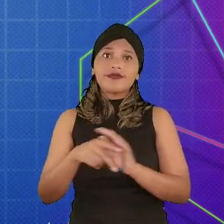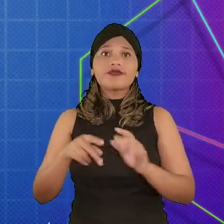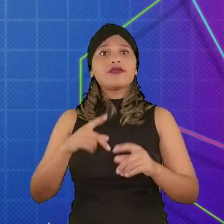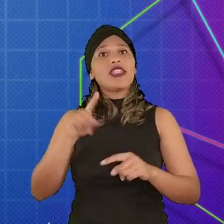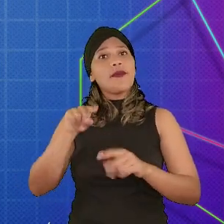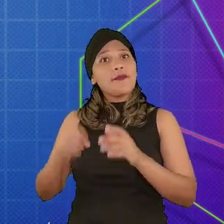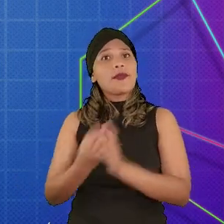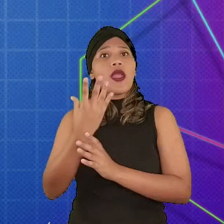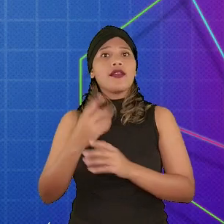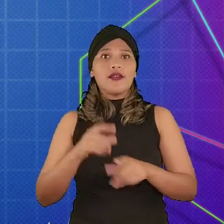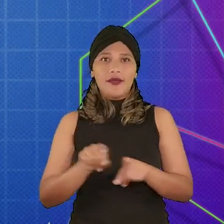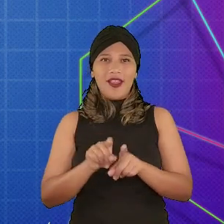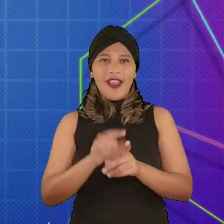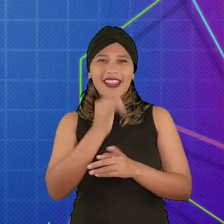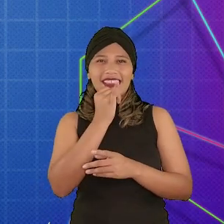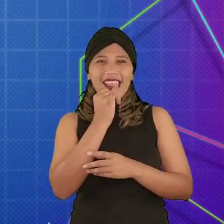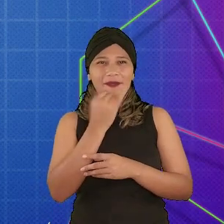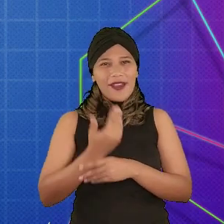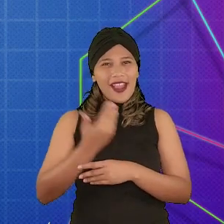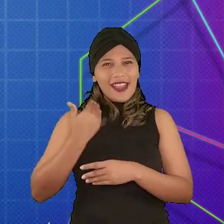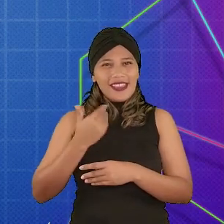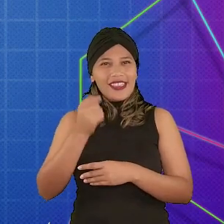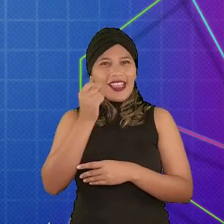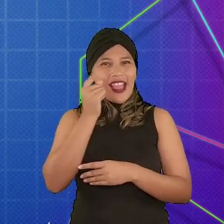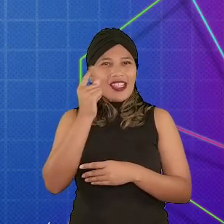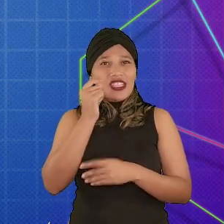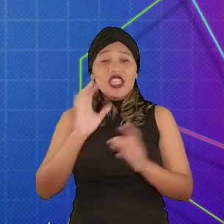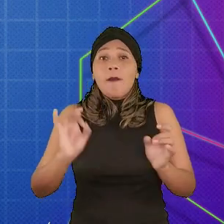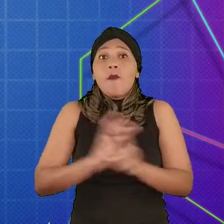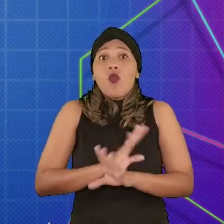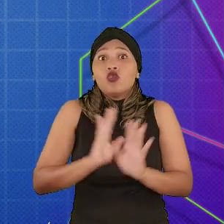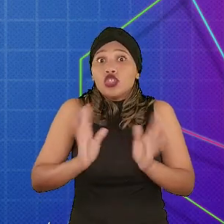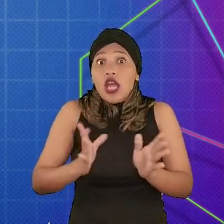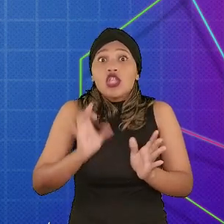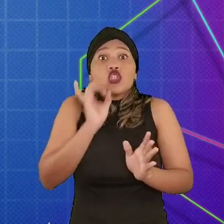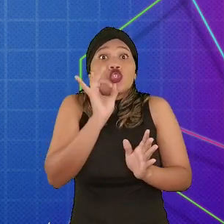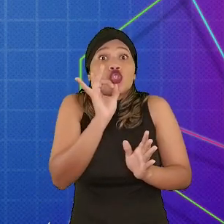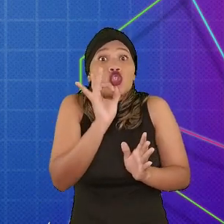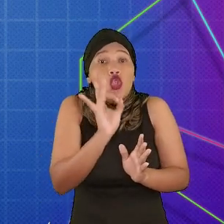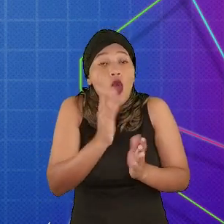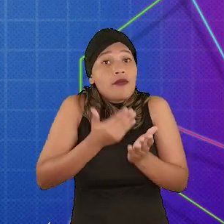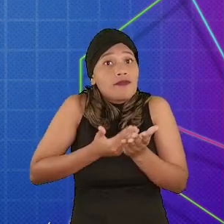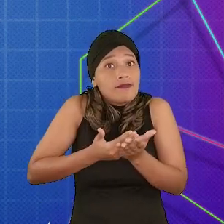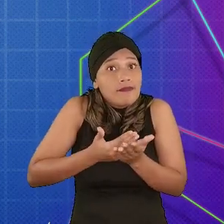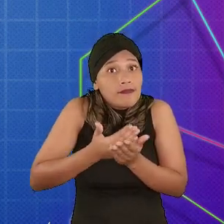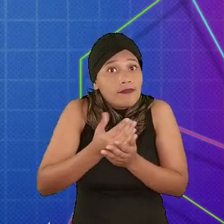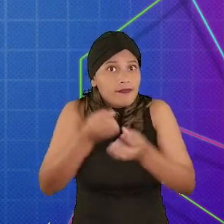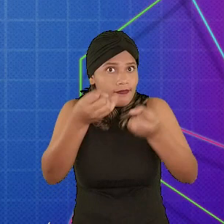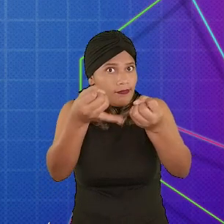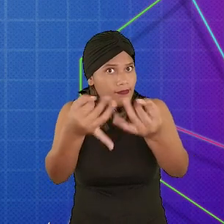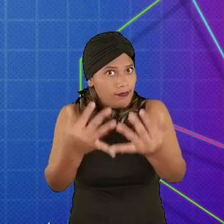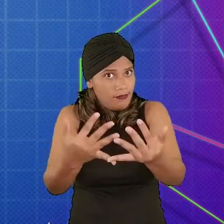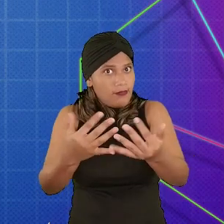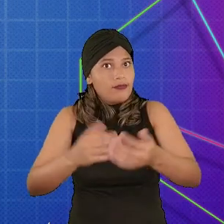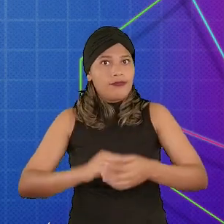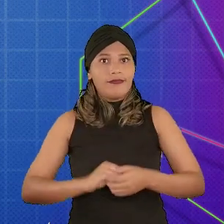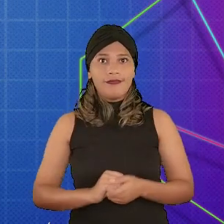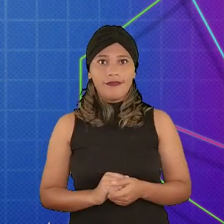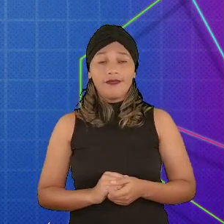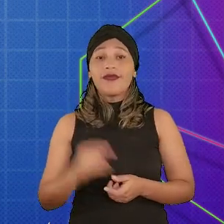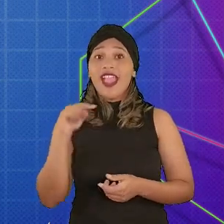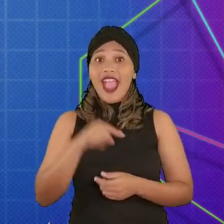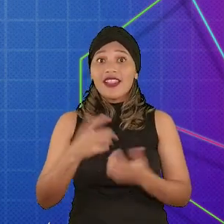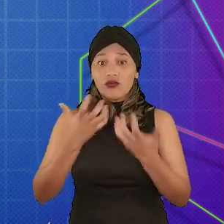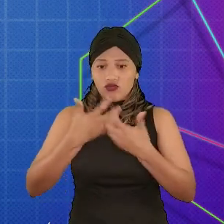objeto também é um objeto criado. O exemplo que vimos aqui é apenas um já feito, apenas para caráter de introdução na plataforma,